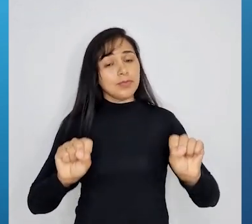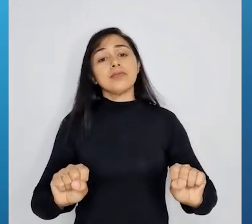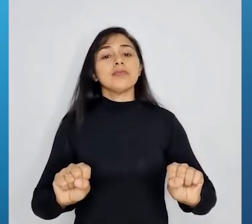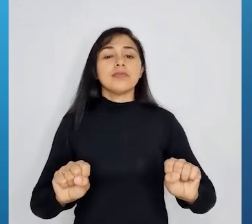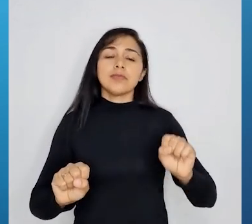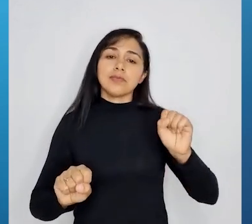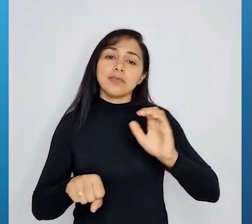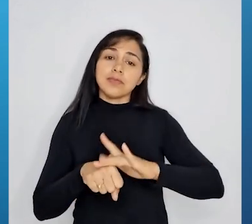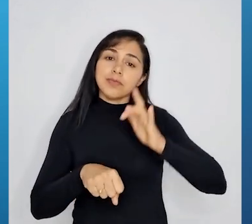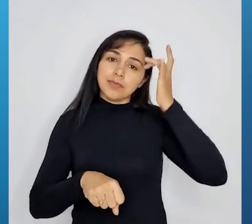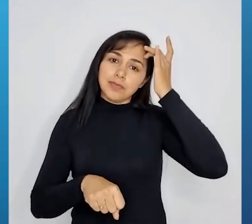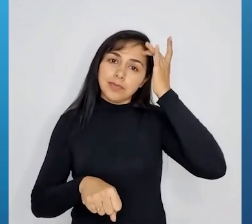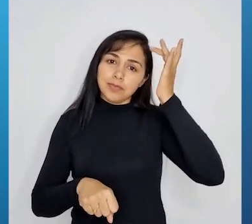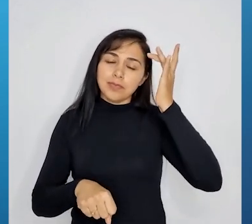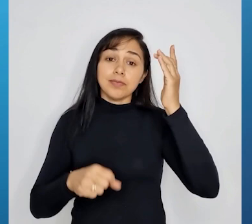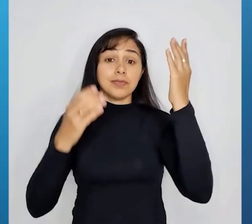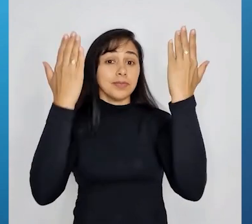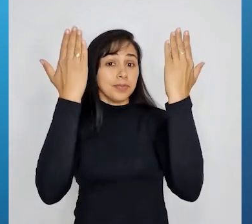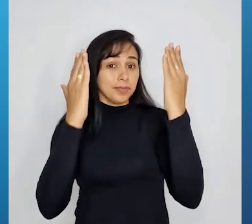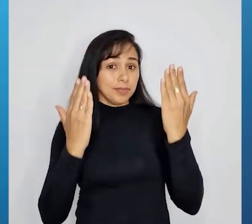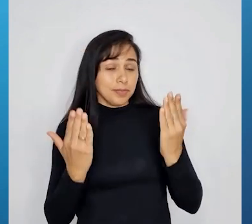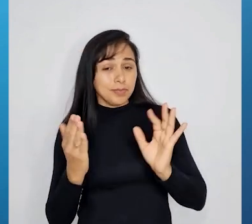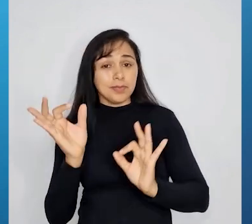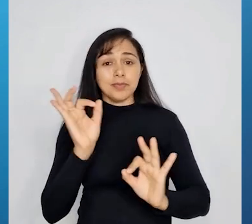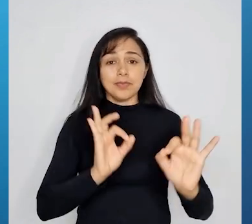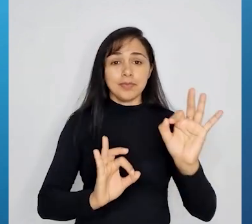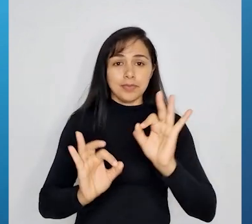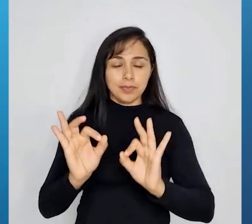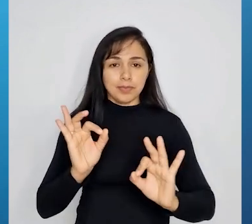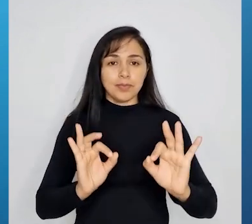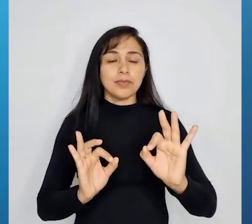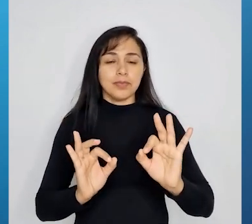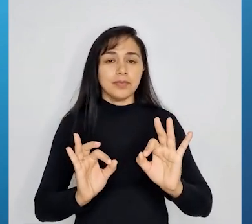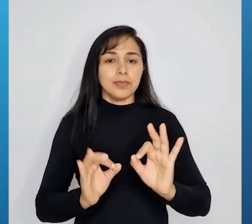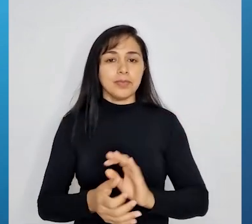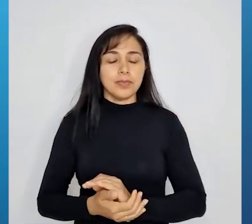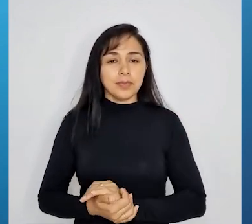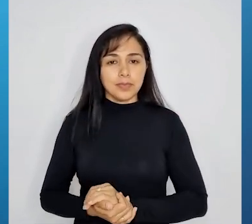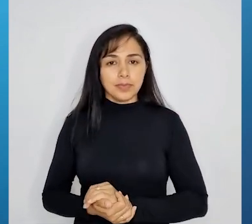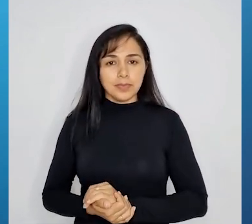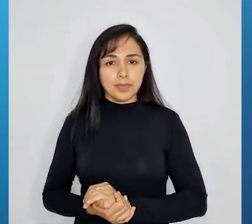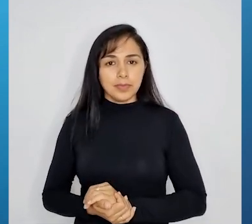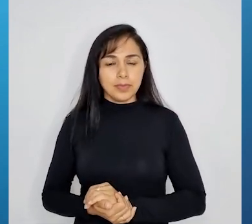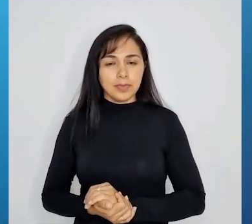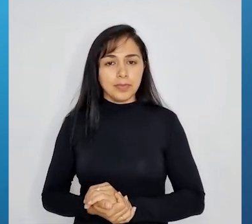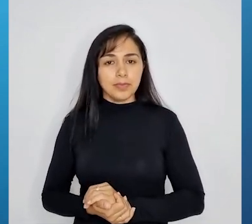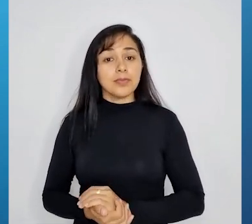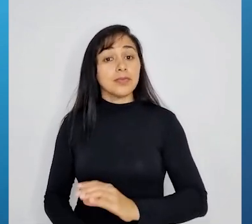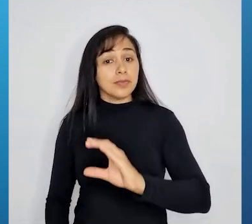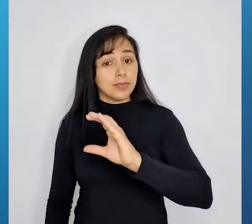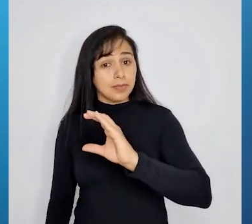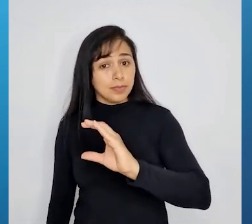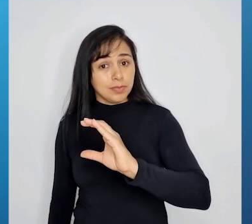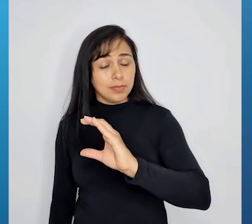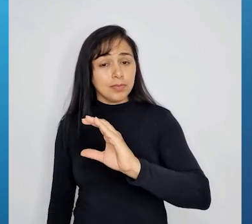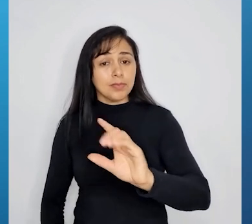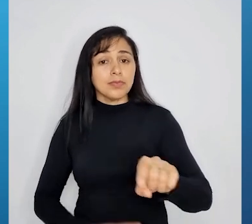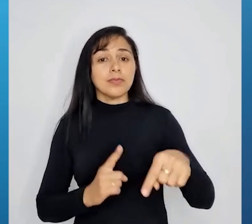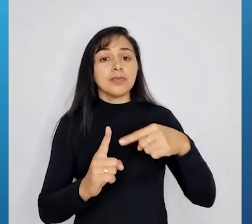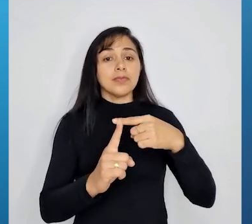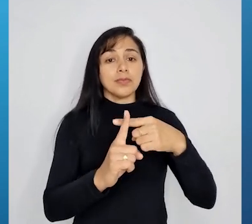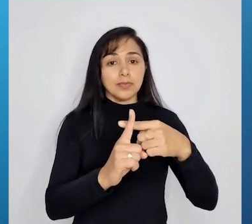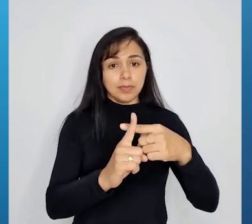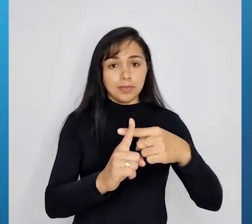analisar a organização. digamos assim, Que C mais P